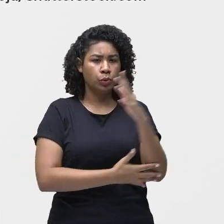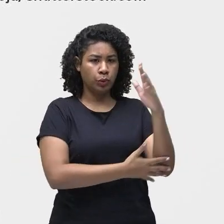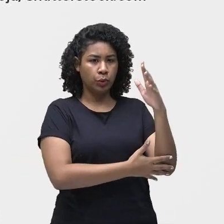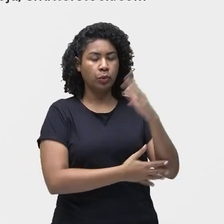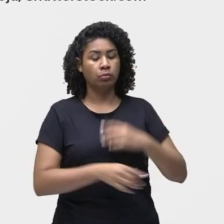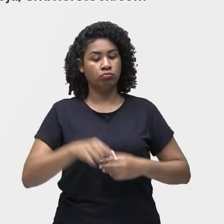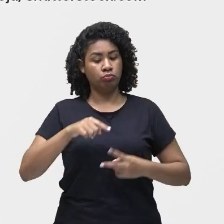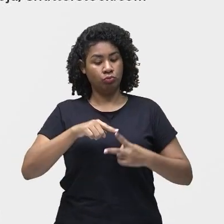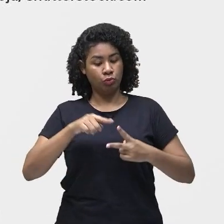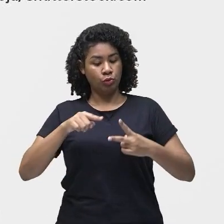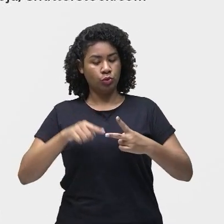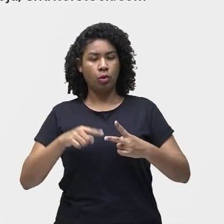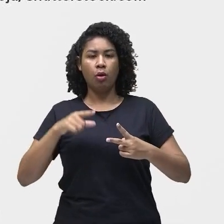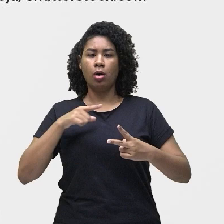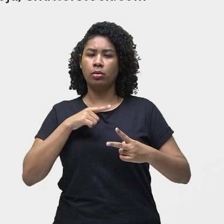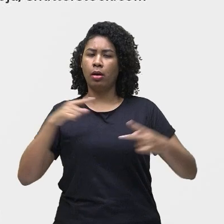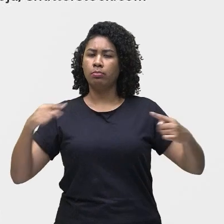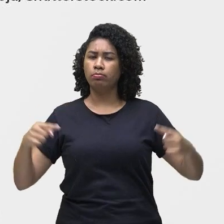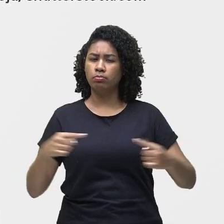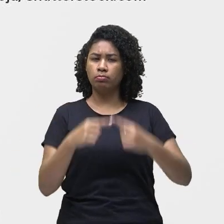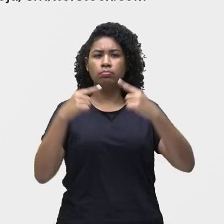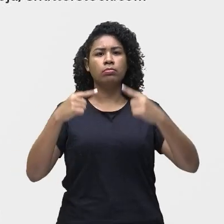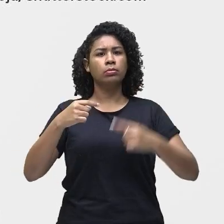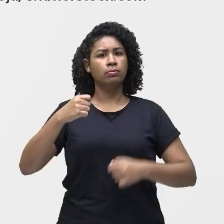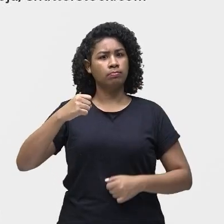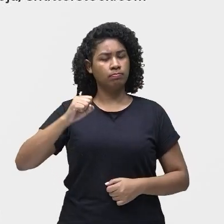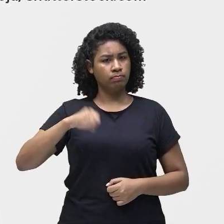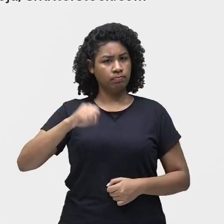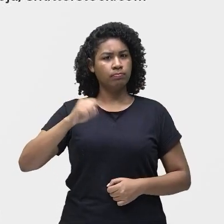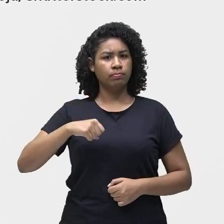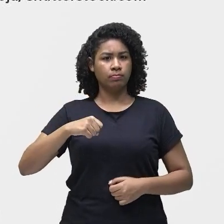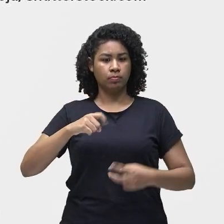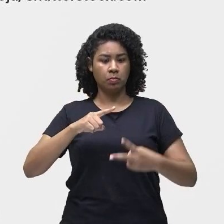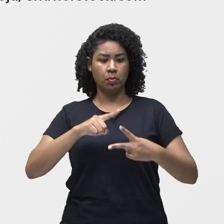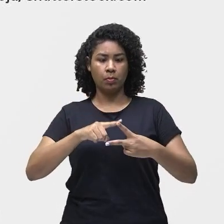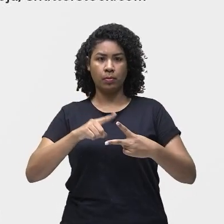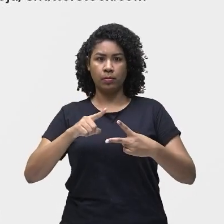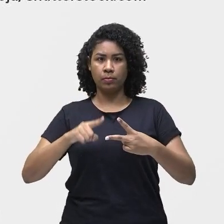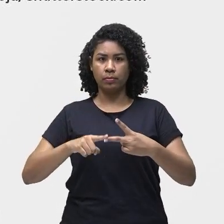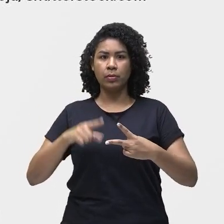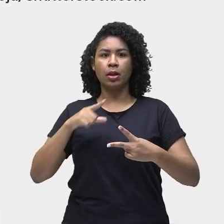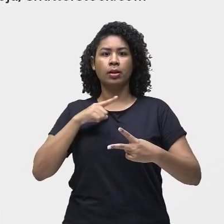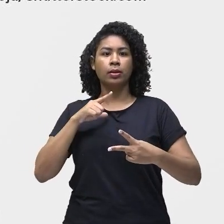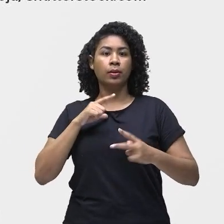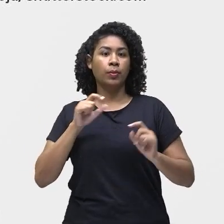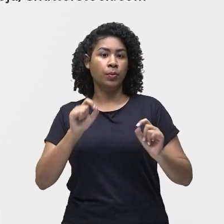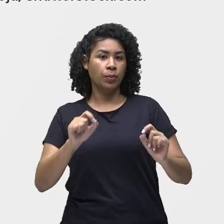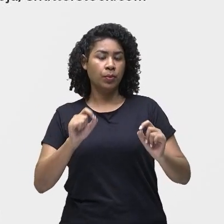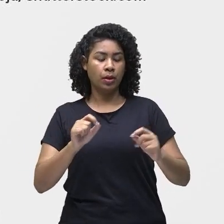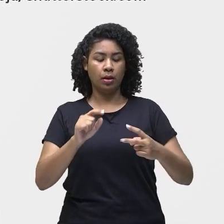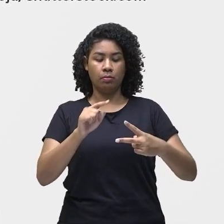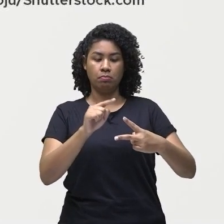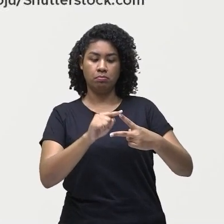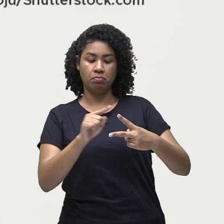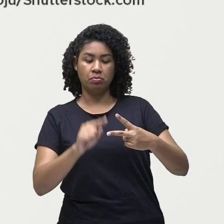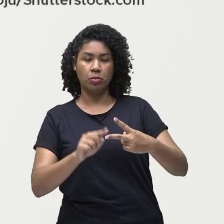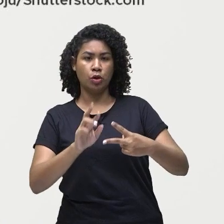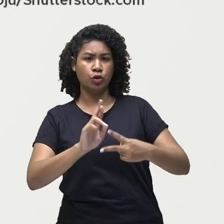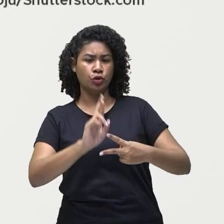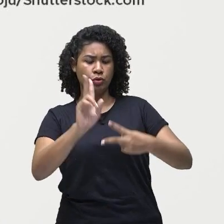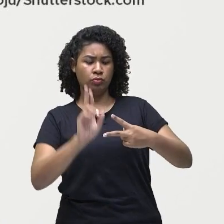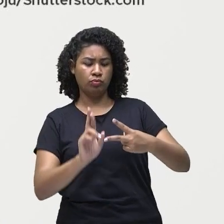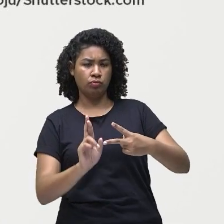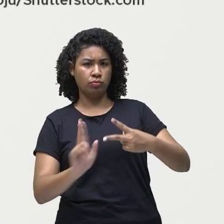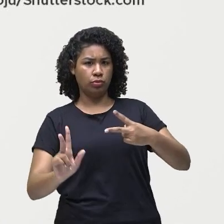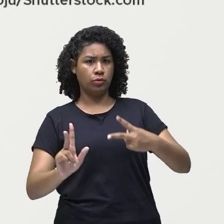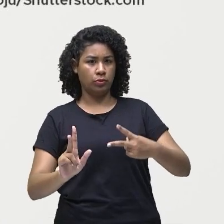importante. São dois fenômenos. São relacionados, porém, são diferentes. Então não